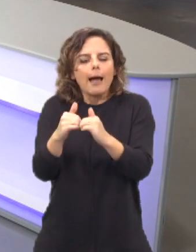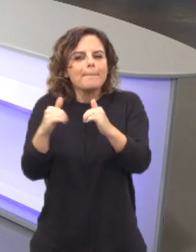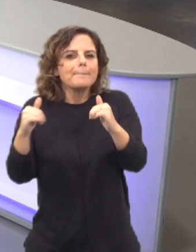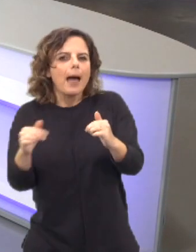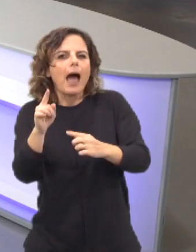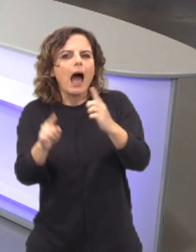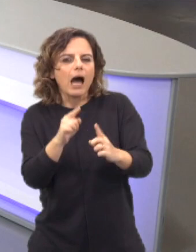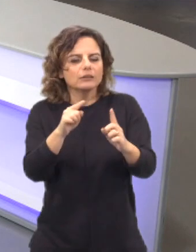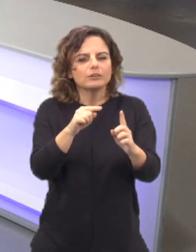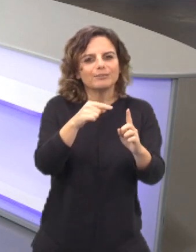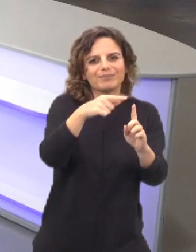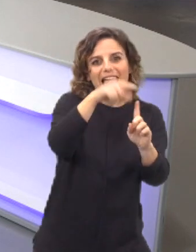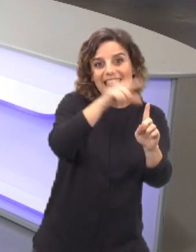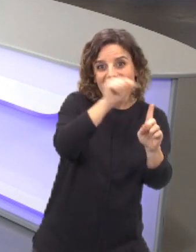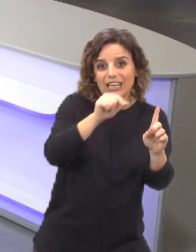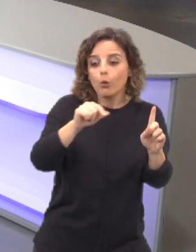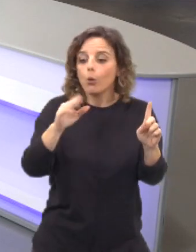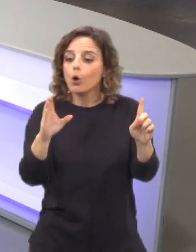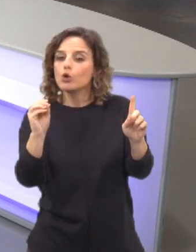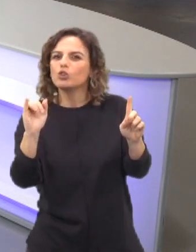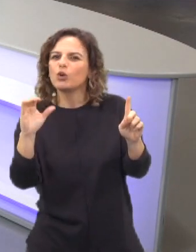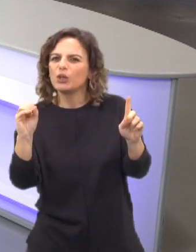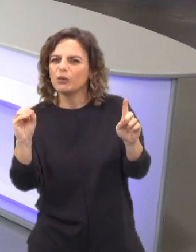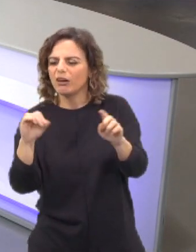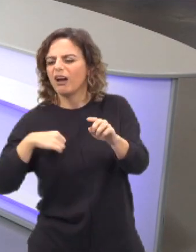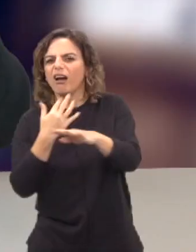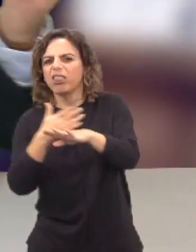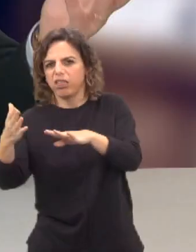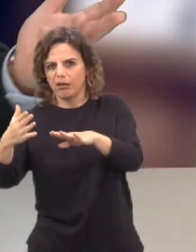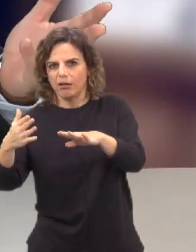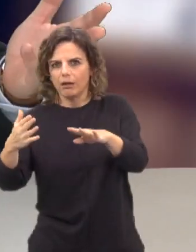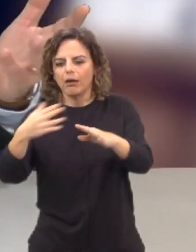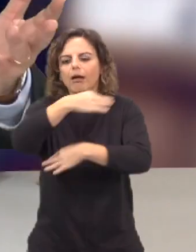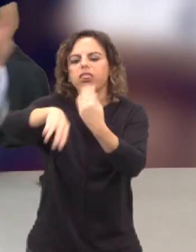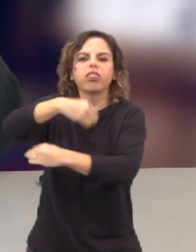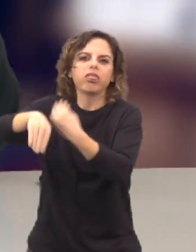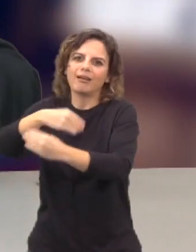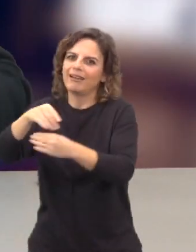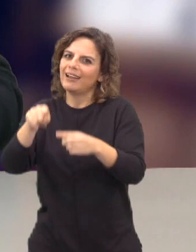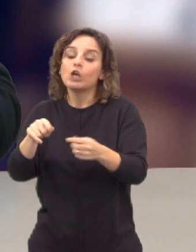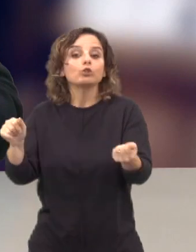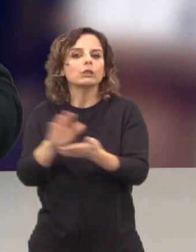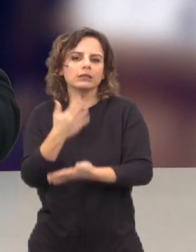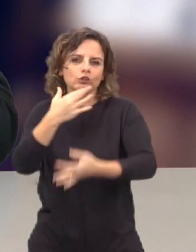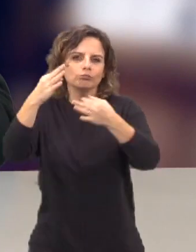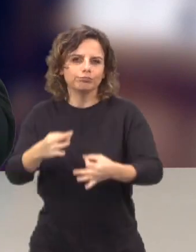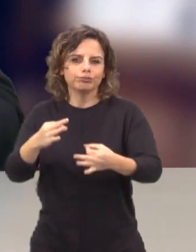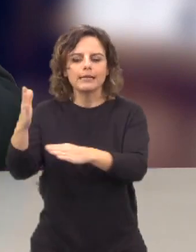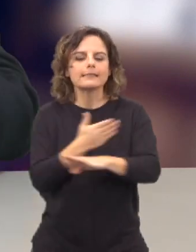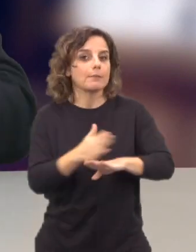entre o trigo e o joio, permitam-me expressão, que encontramos nas redes sociais, onde tudo pode acontecer. Uma coisa é seu contrário.